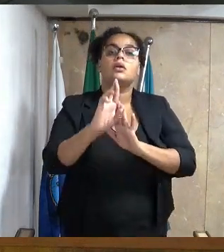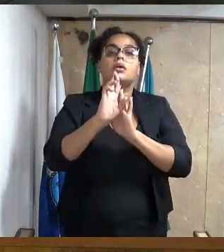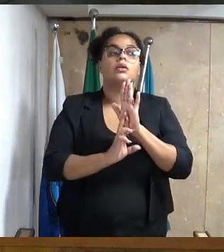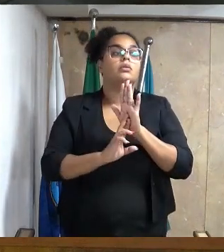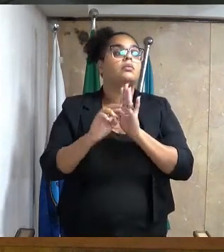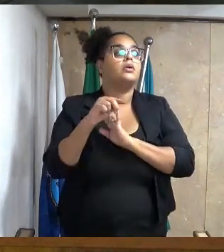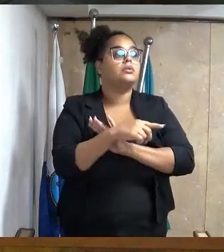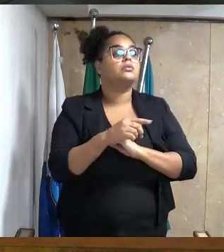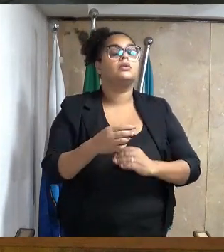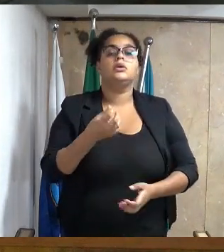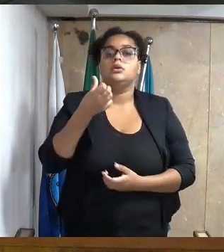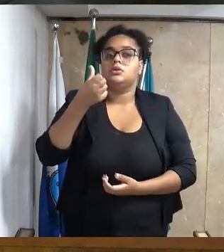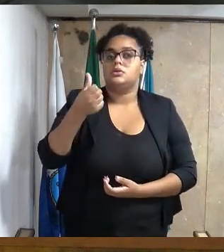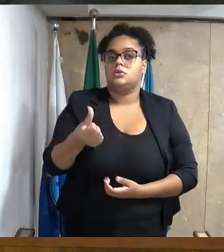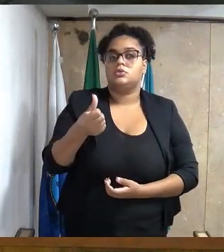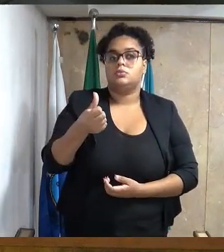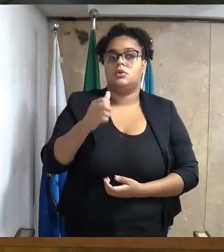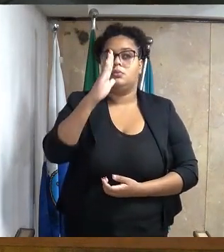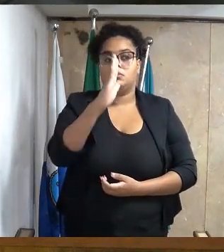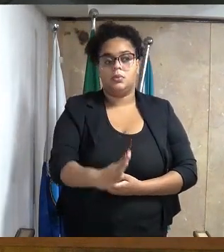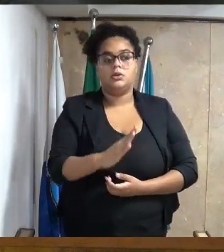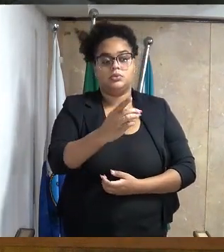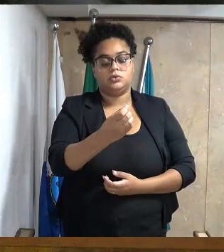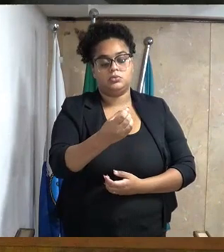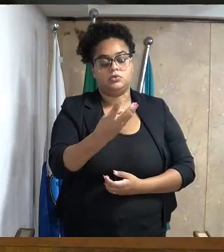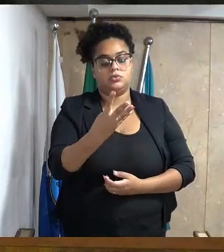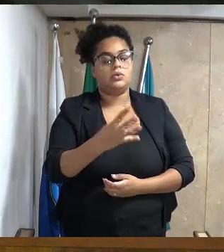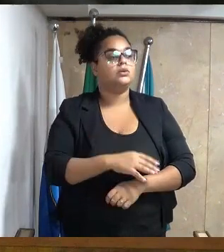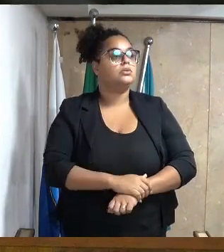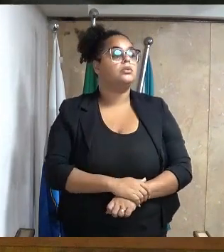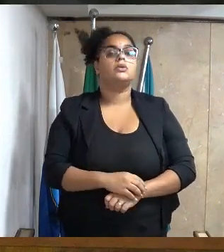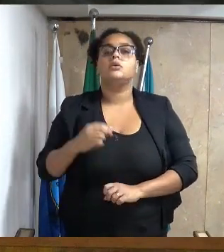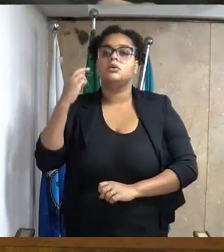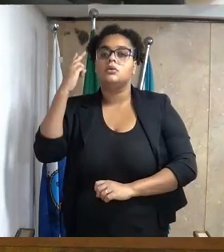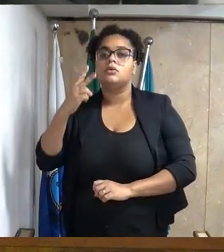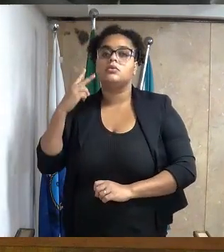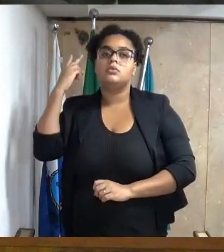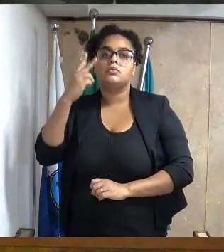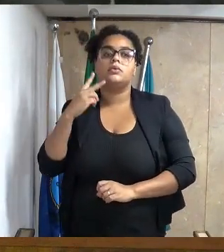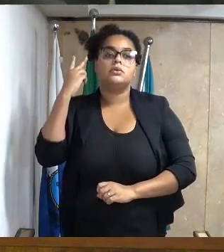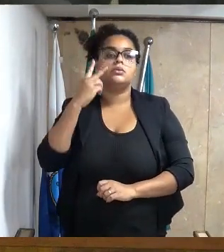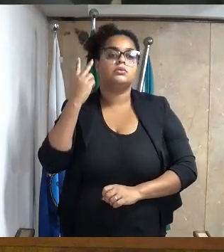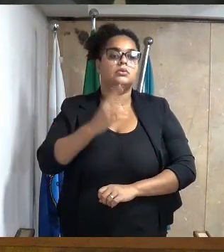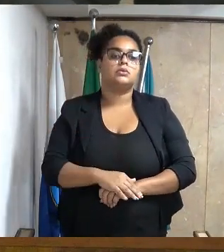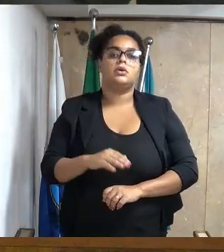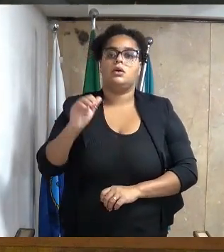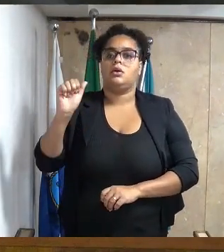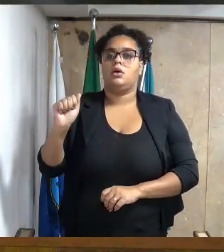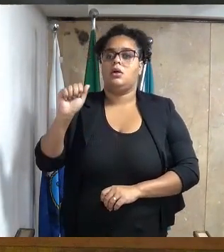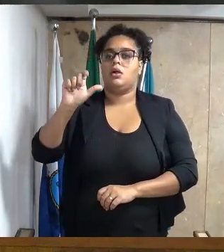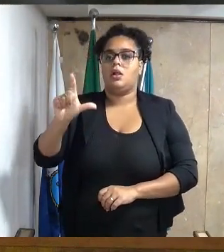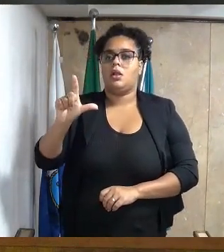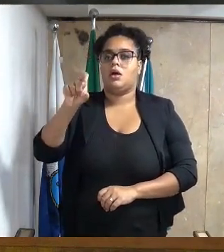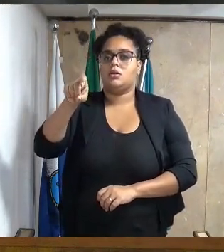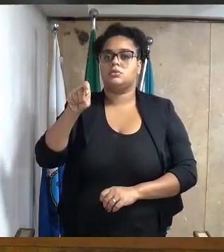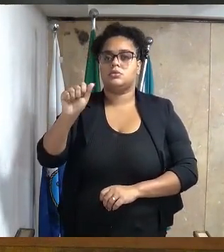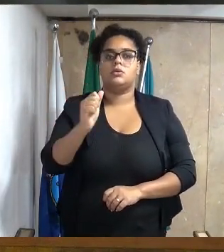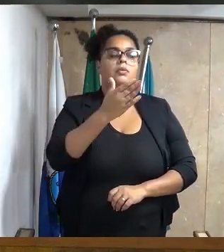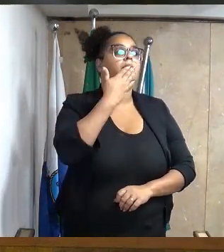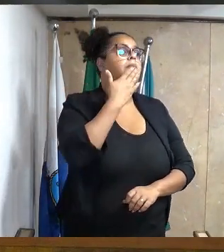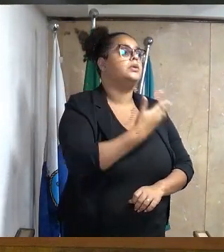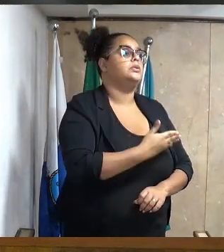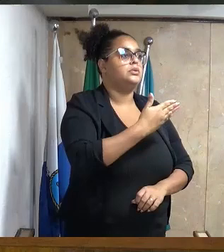Requerimentos 6.000 barra 2024. Dois seletíssimos, senhor vereador Alex